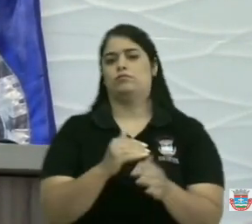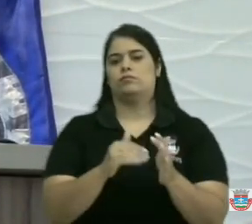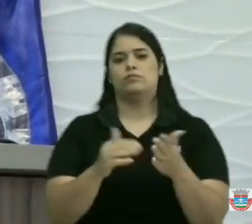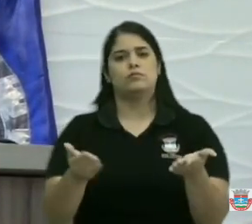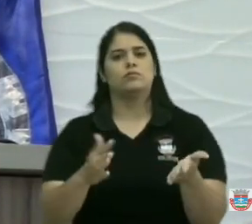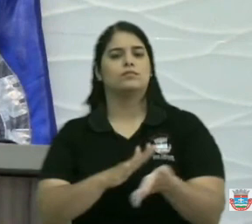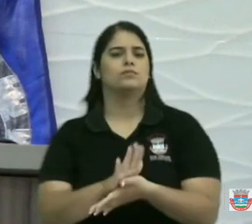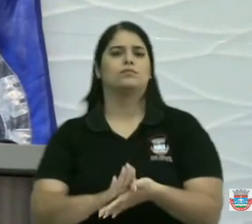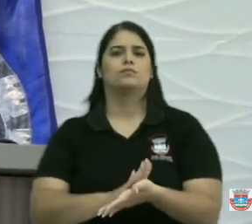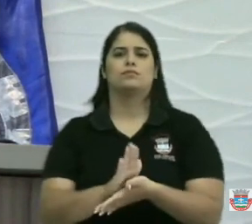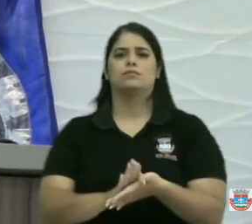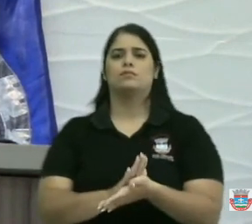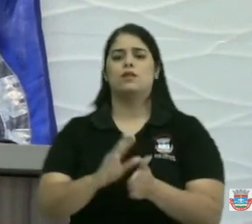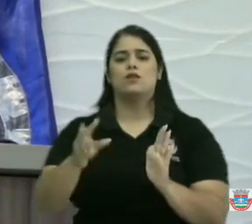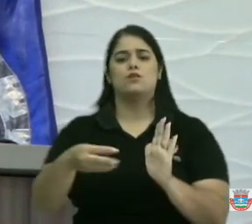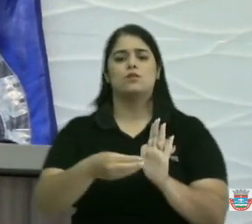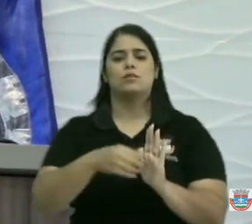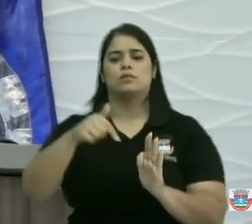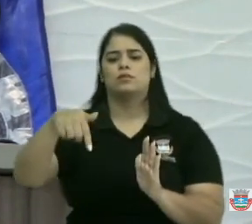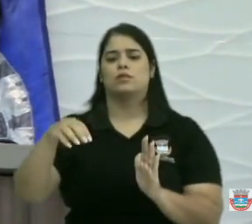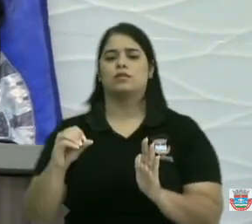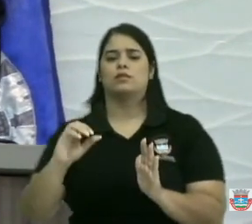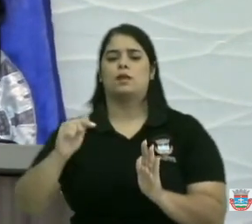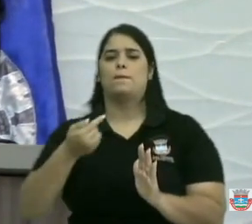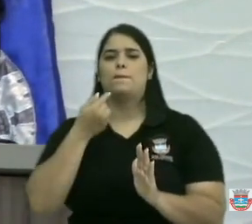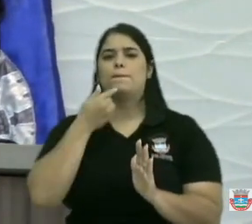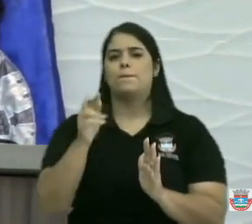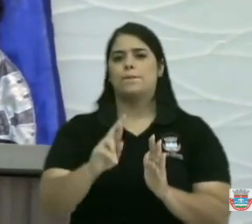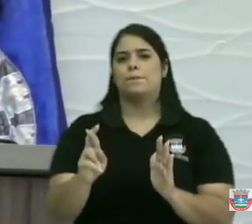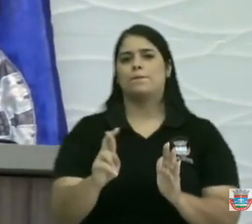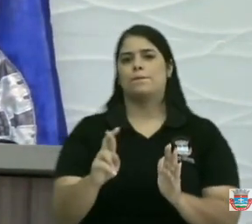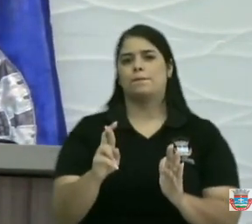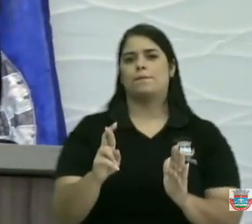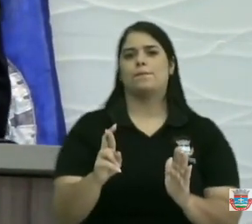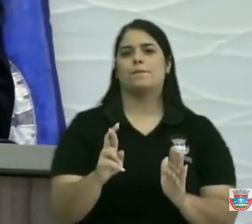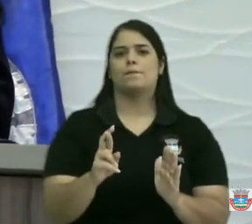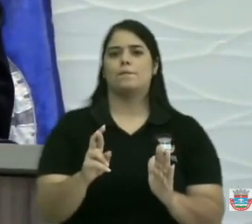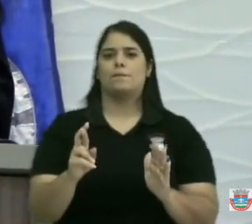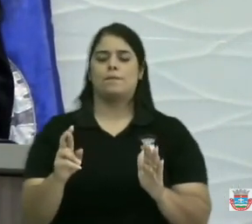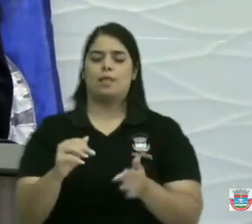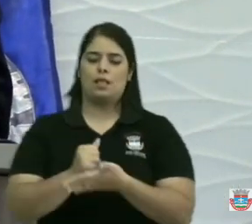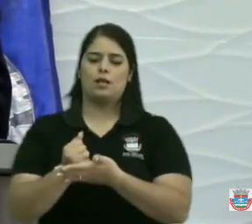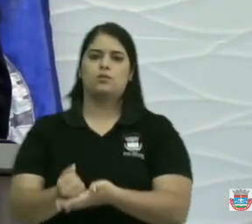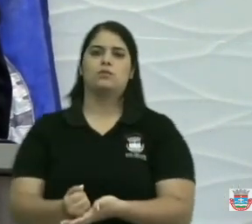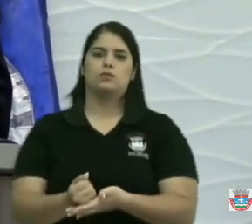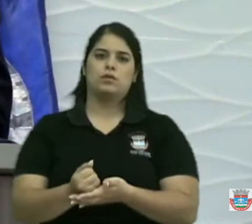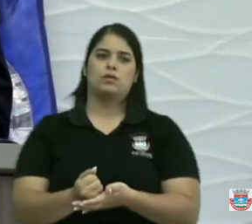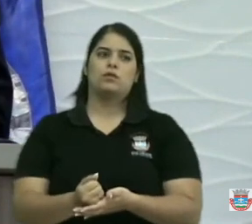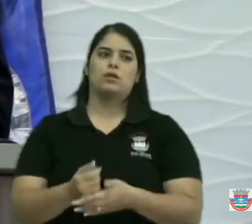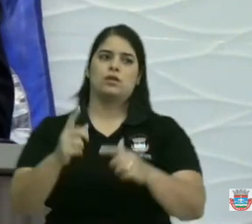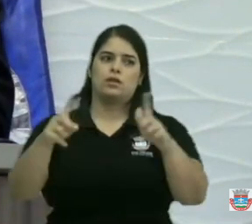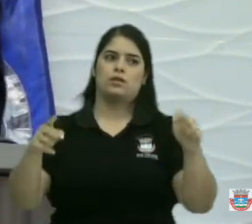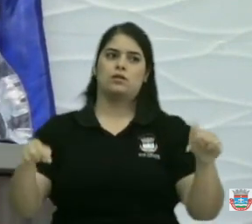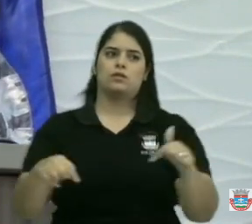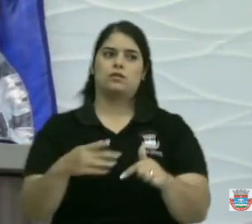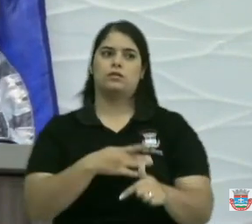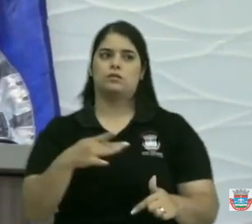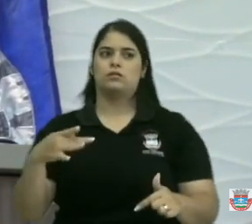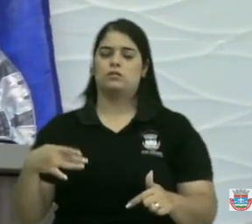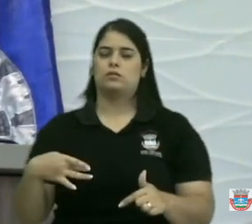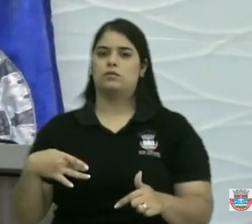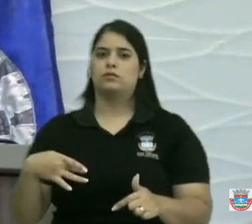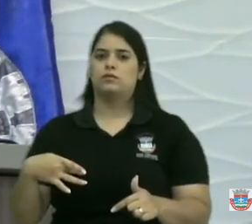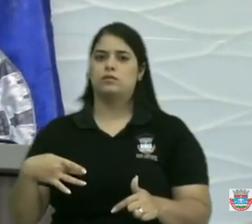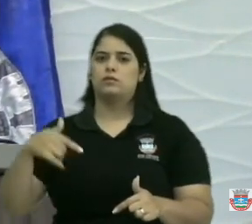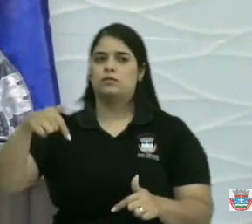emenda de 70 mil reais para a ajuda do posto de saúde para o consultório odontológico de